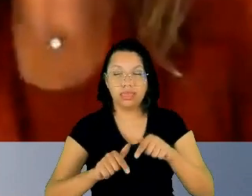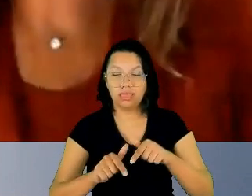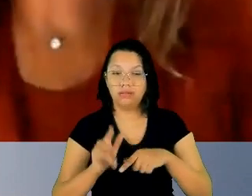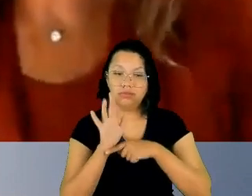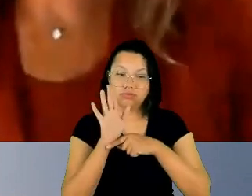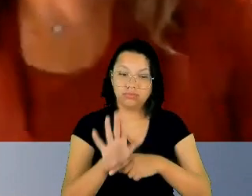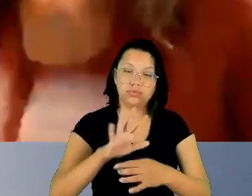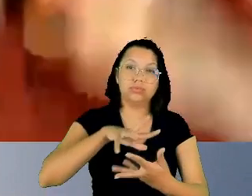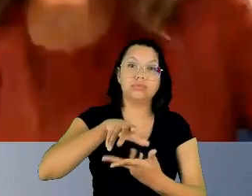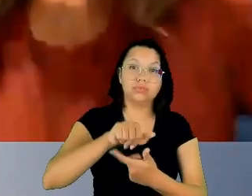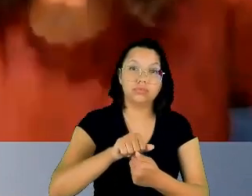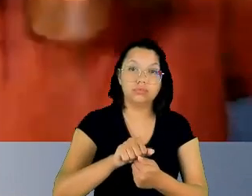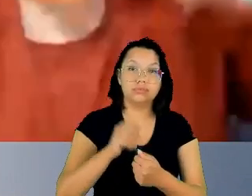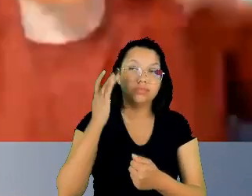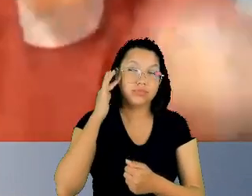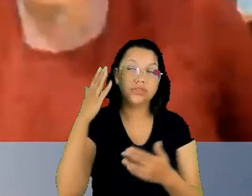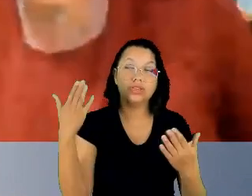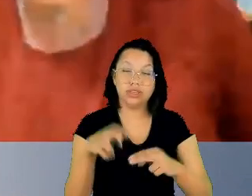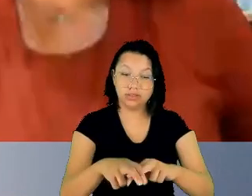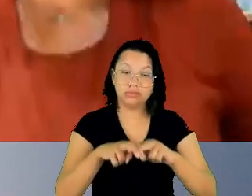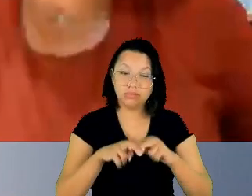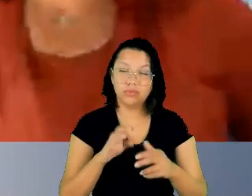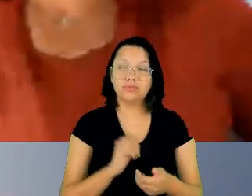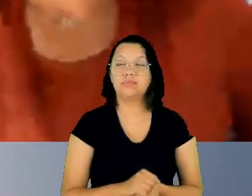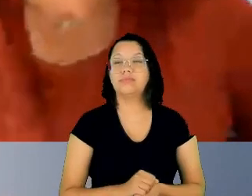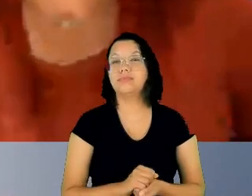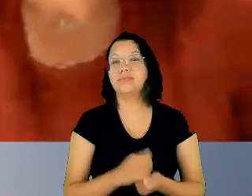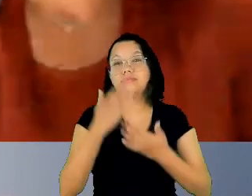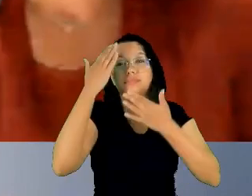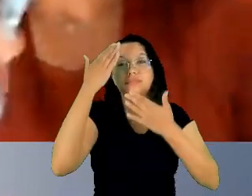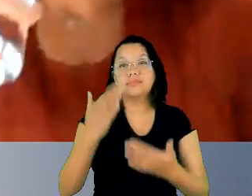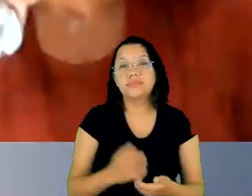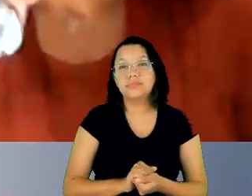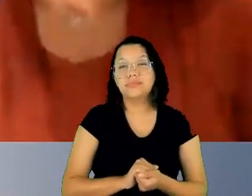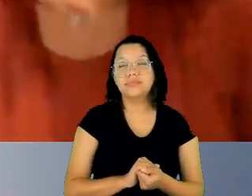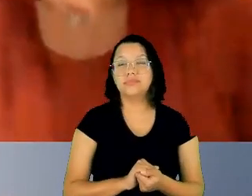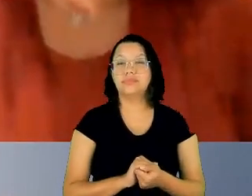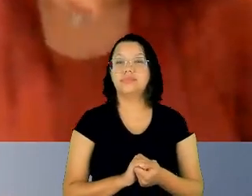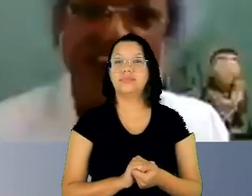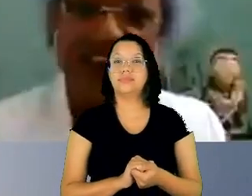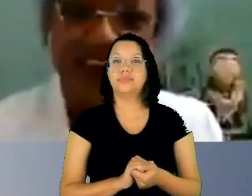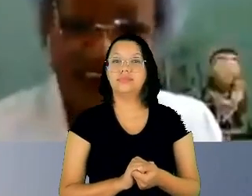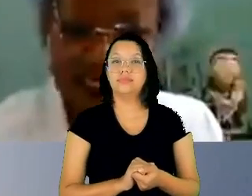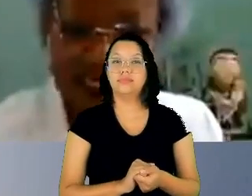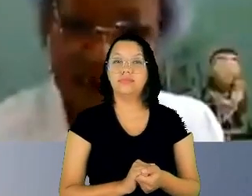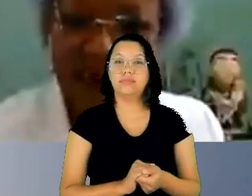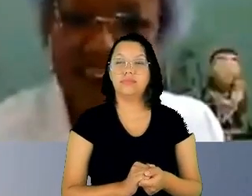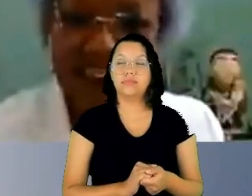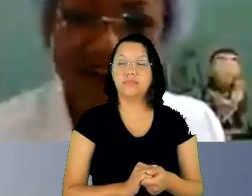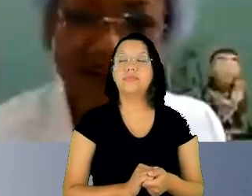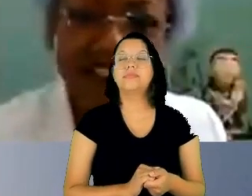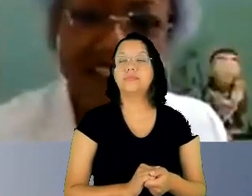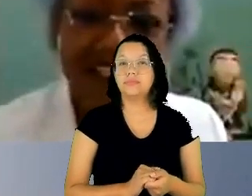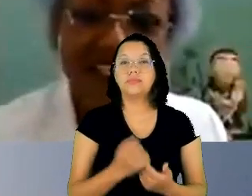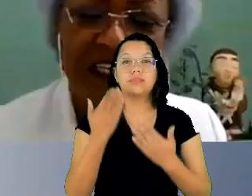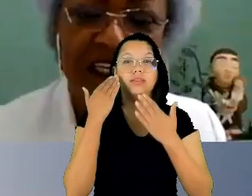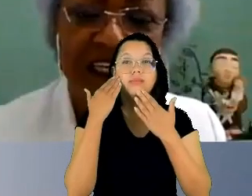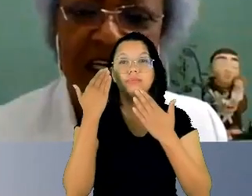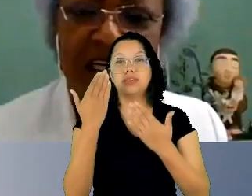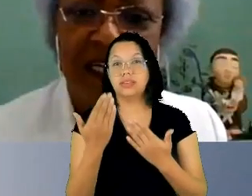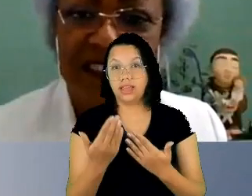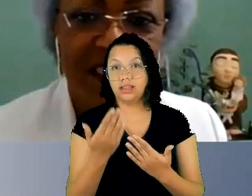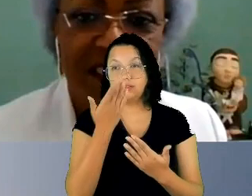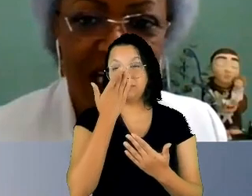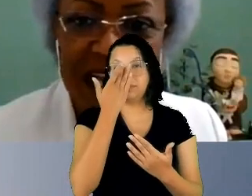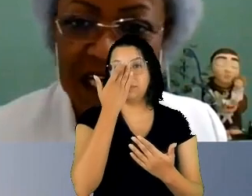eu retorno o comando agradecendo especificamente a doutora Tani